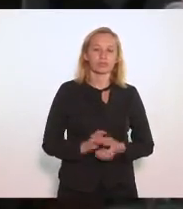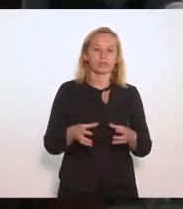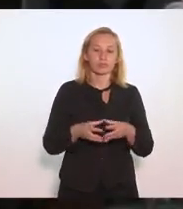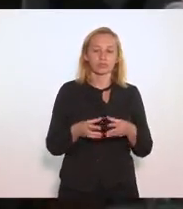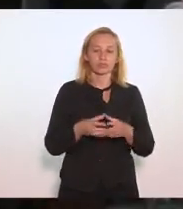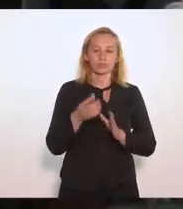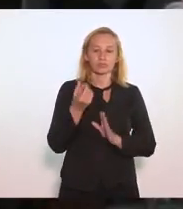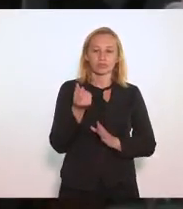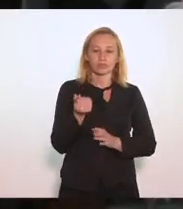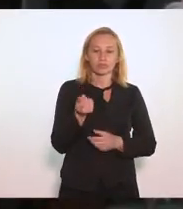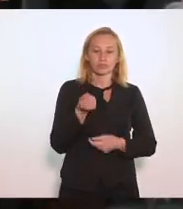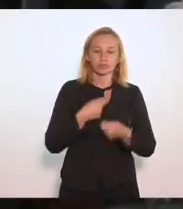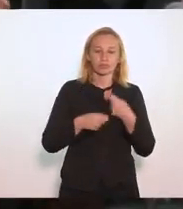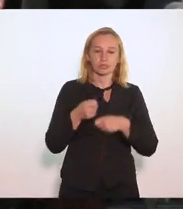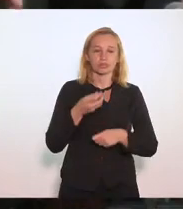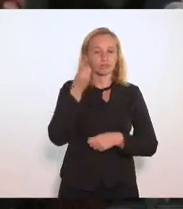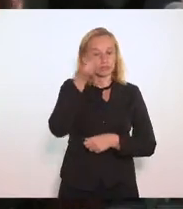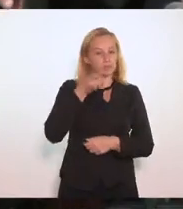Economia, deputado Valdeque